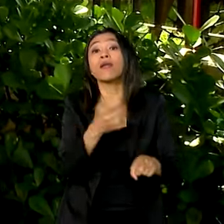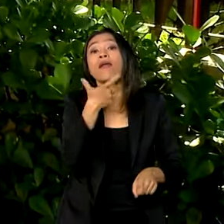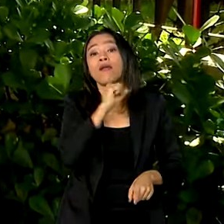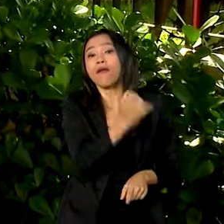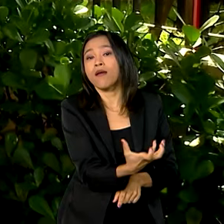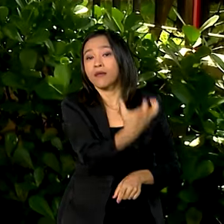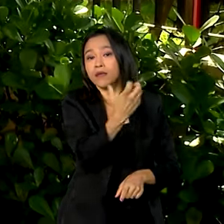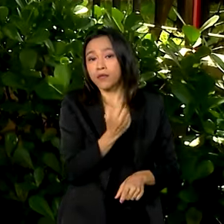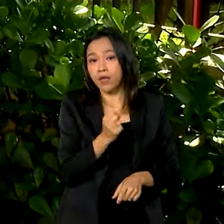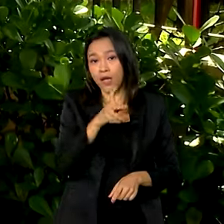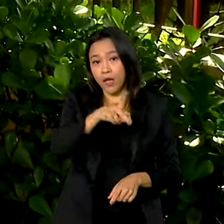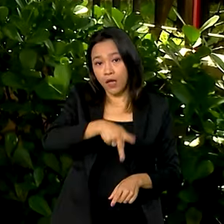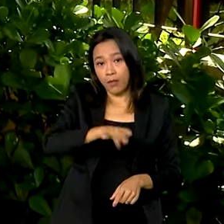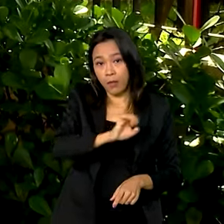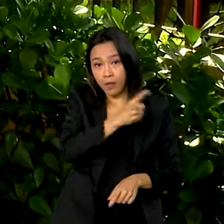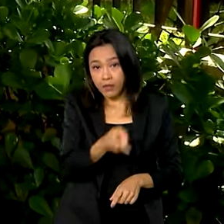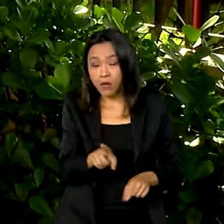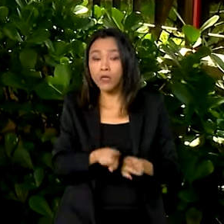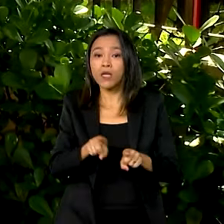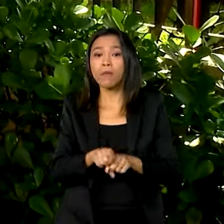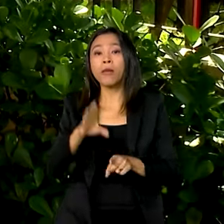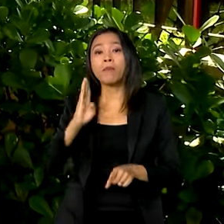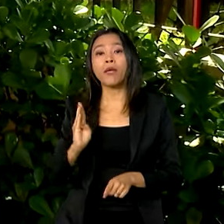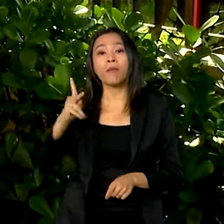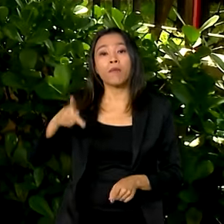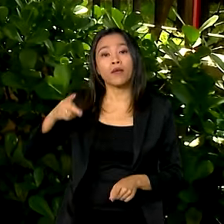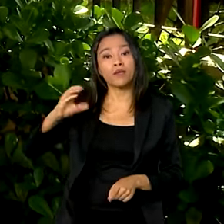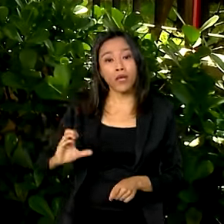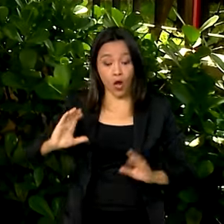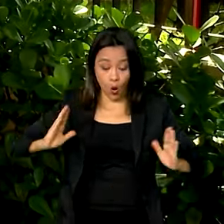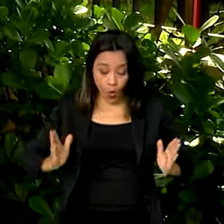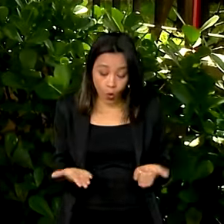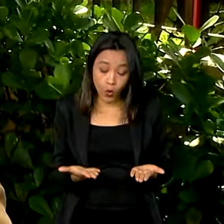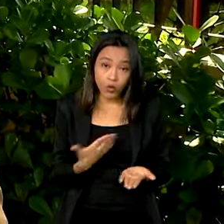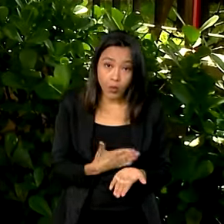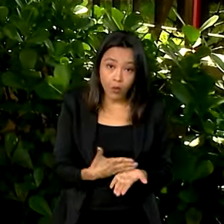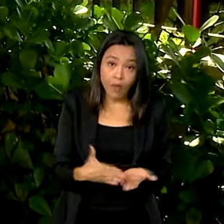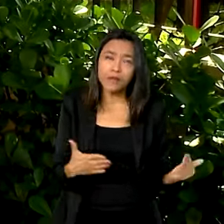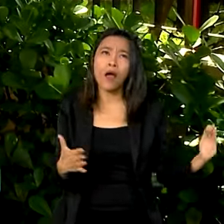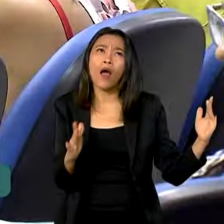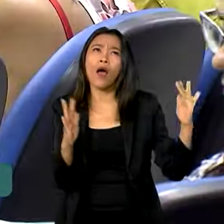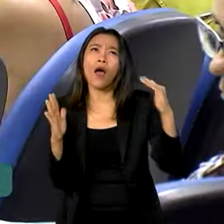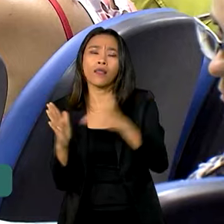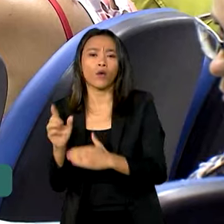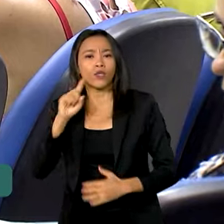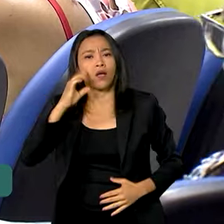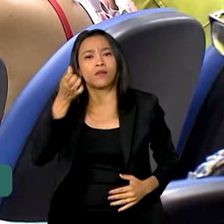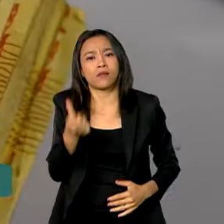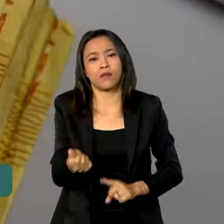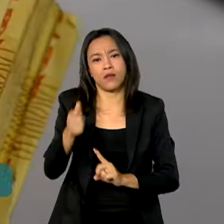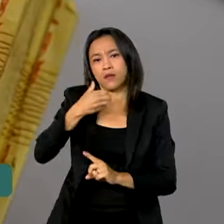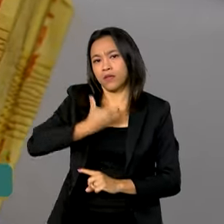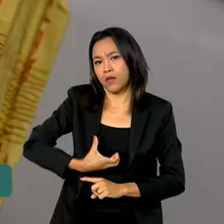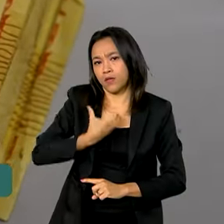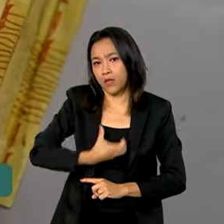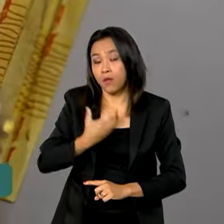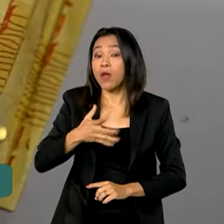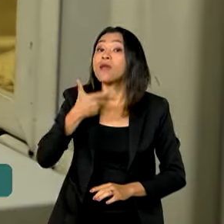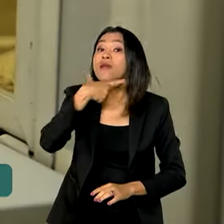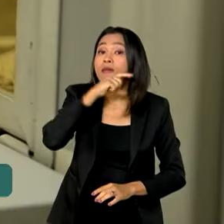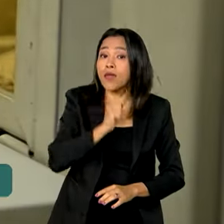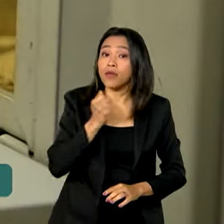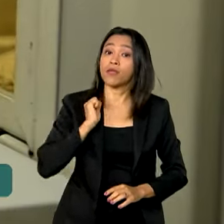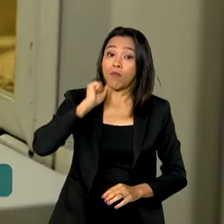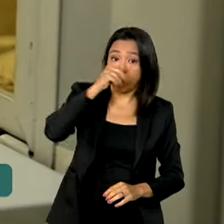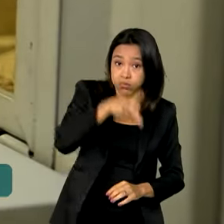também para os beneficiários de auxílios vão ser feitos de hoje até o dia 6 de dezembro. Quem se aposentou após o crédito